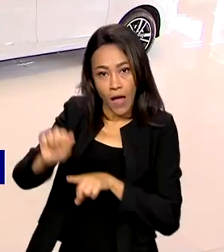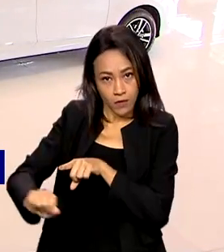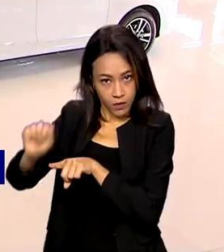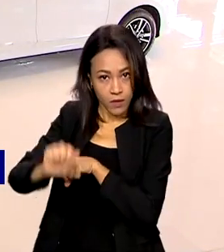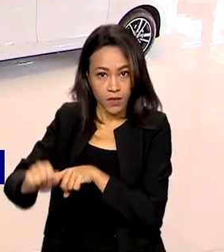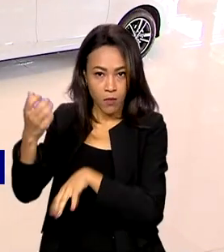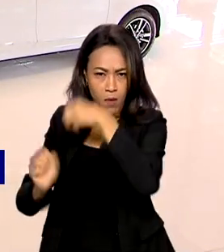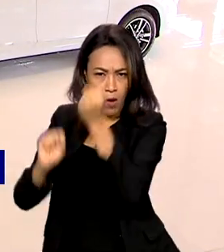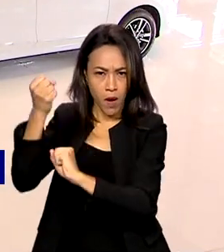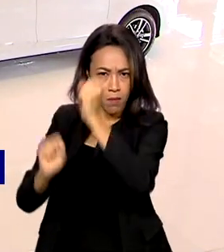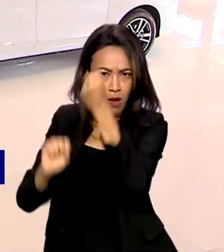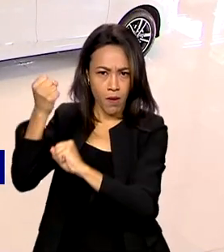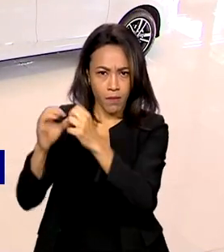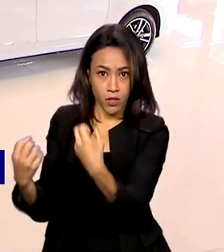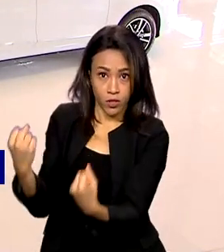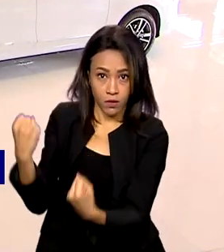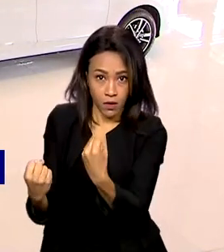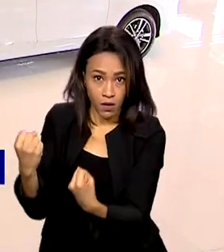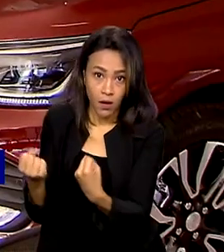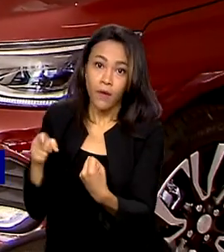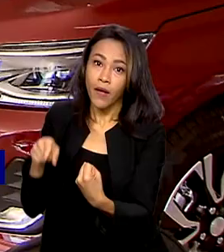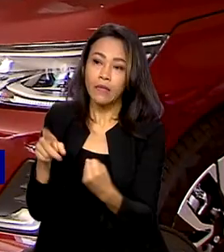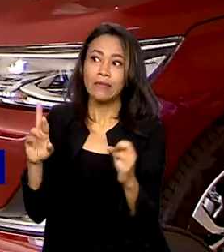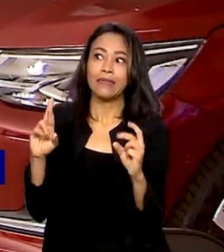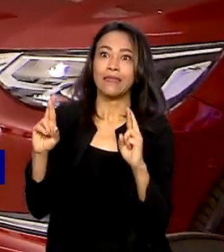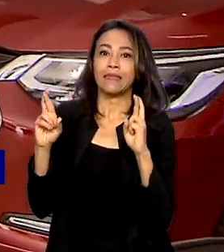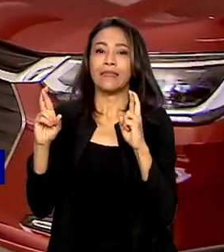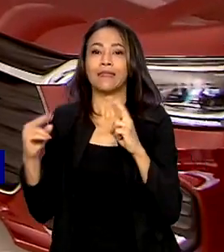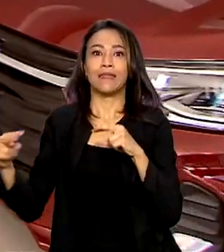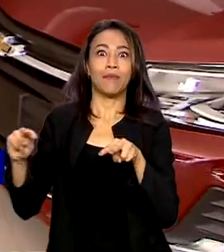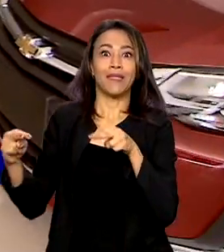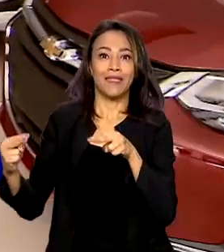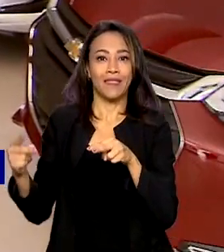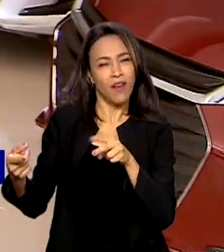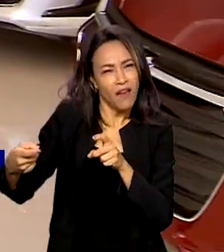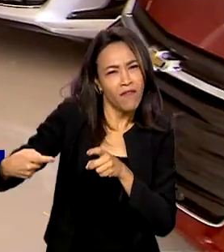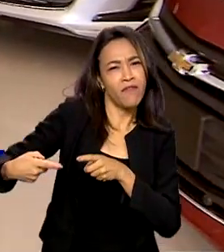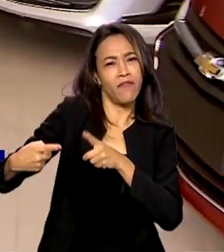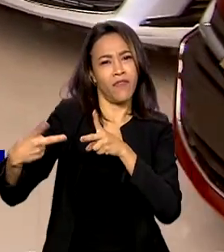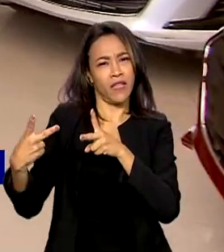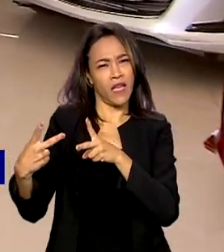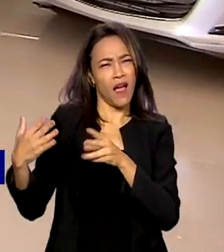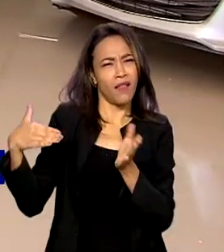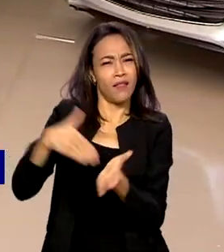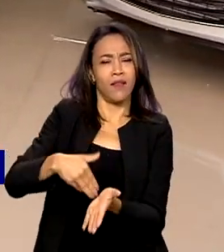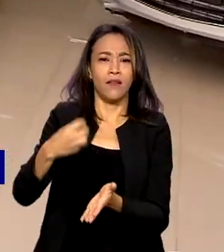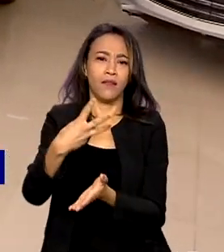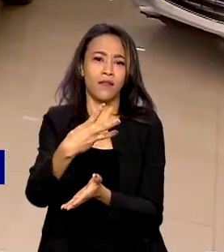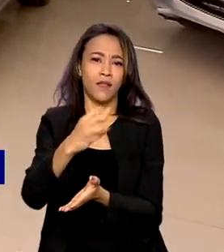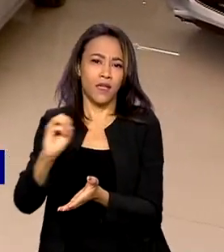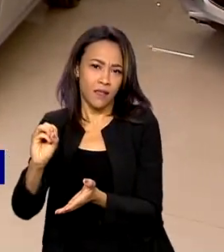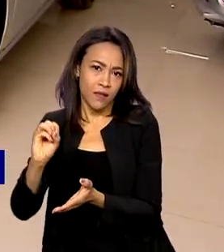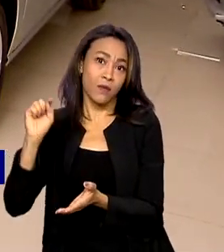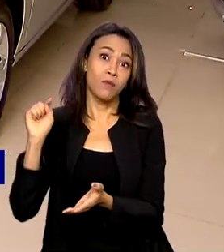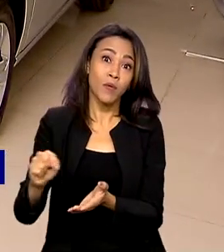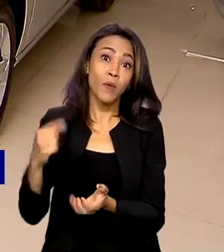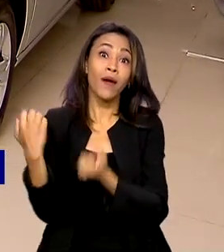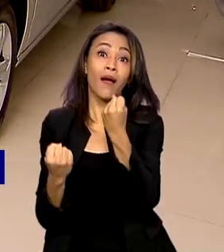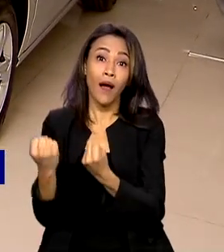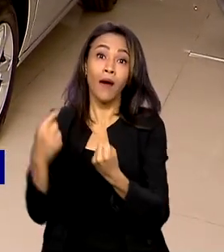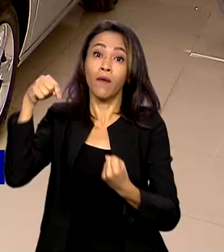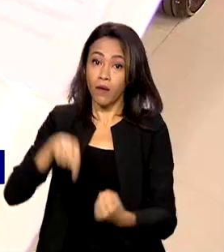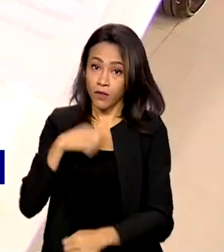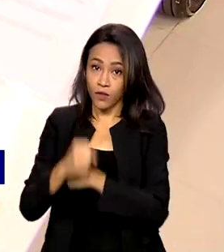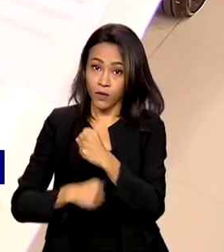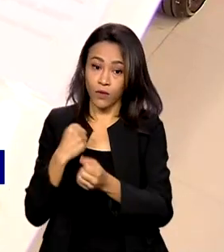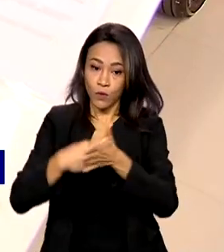Fabricantes de Veículos Automotores, a expectativa é vender até 300 mil carros a mais neste ano. Os